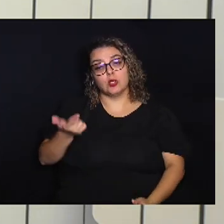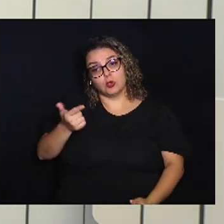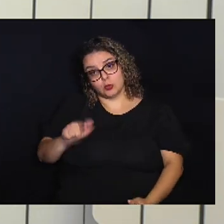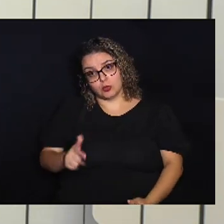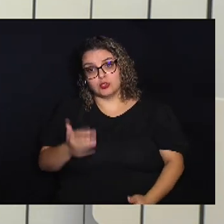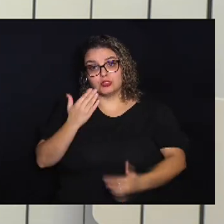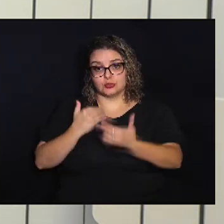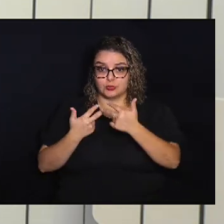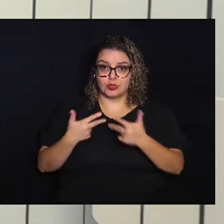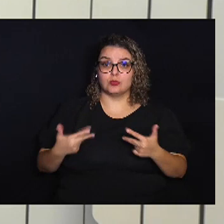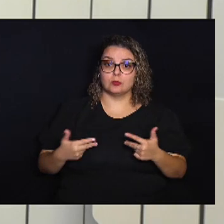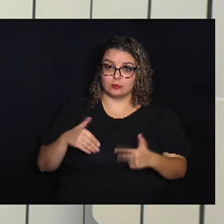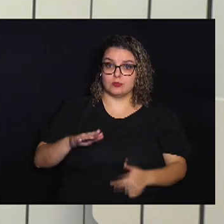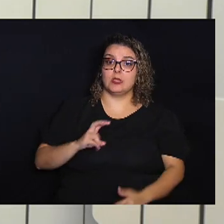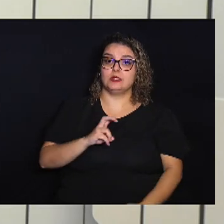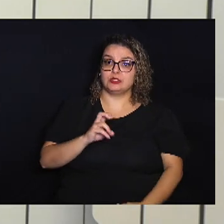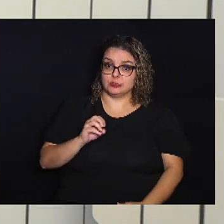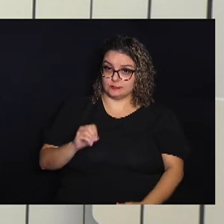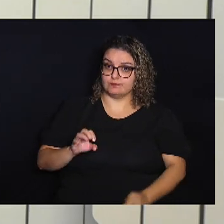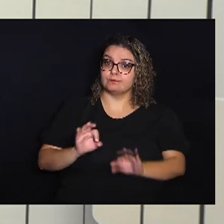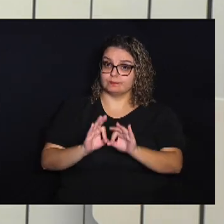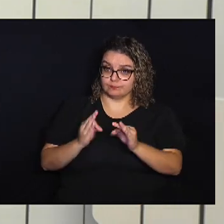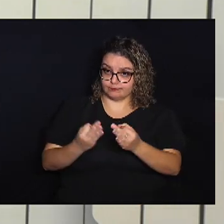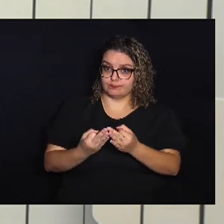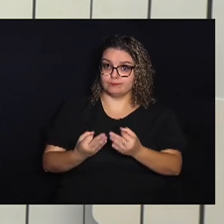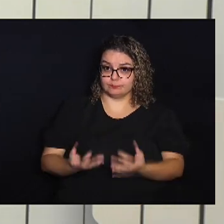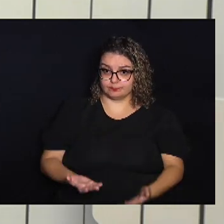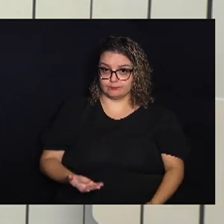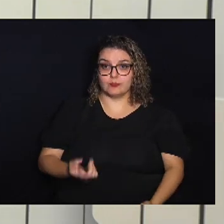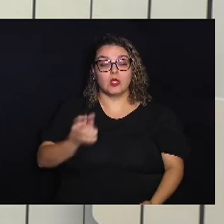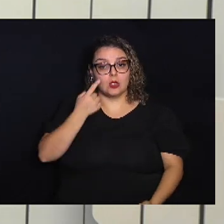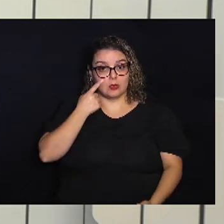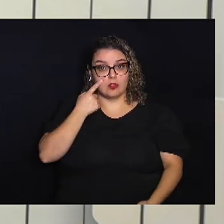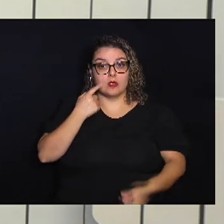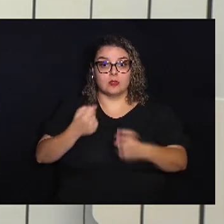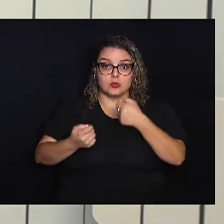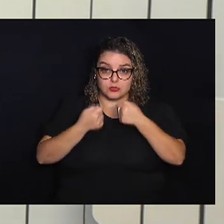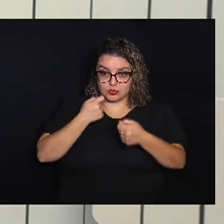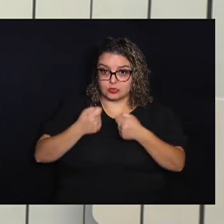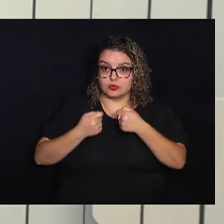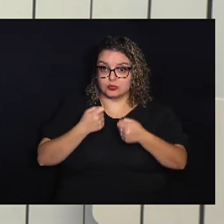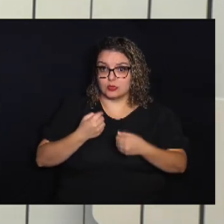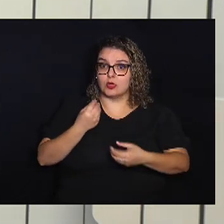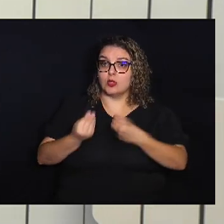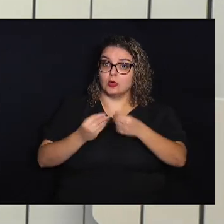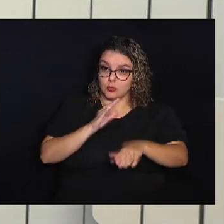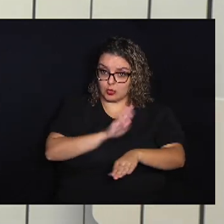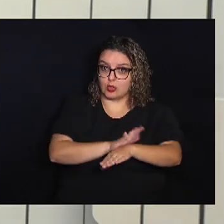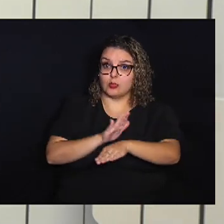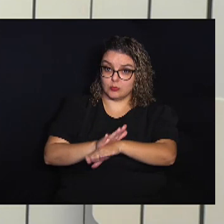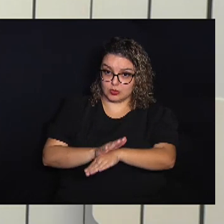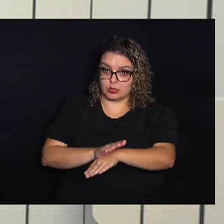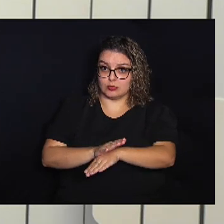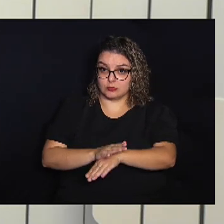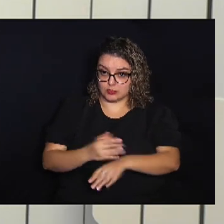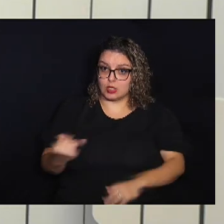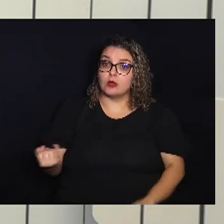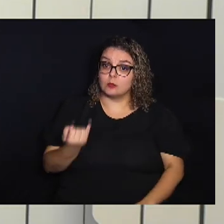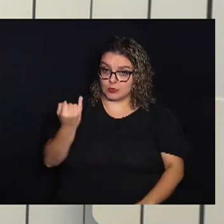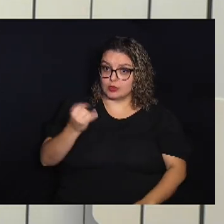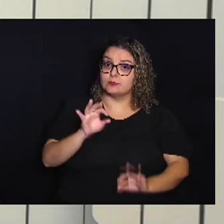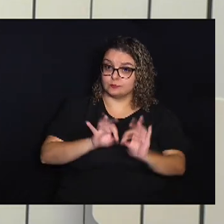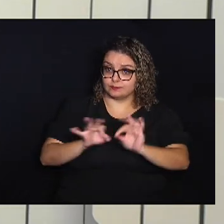alimentando mais de 500 famílias Confira nesta reportagem Como contribuir com este importante